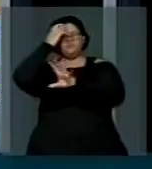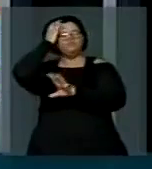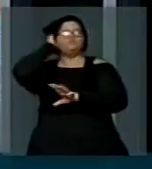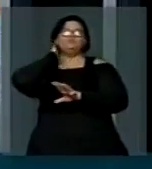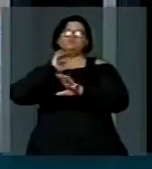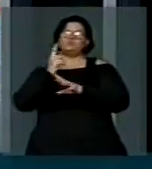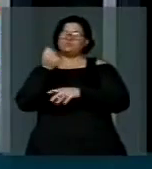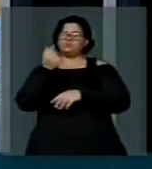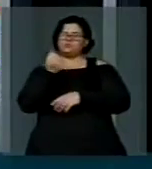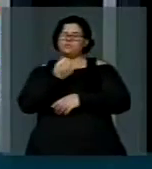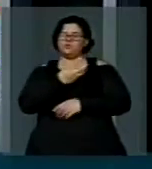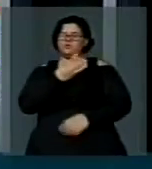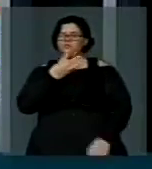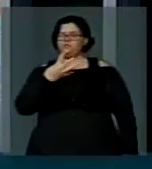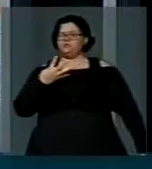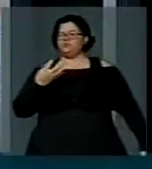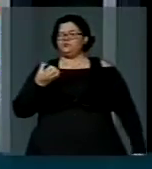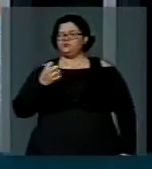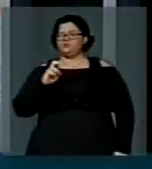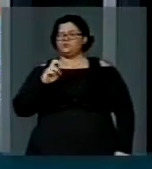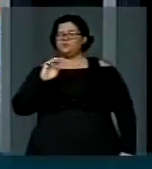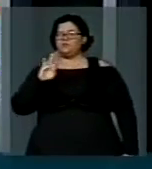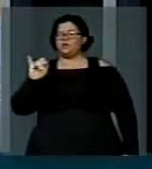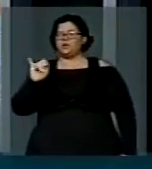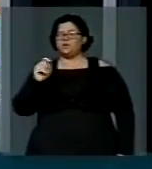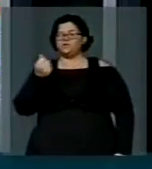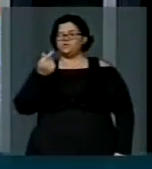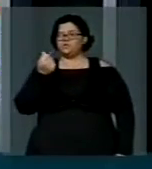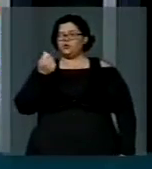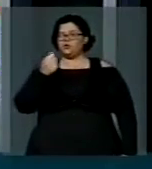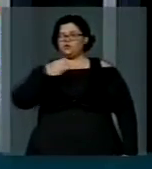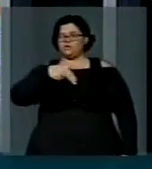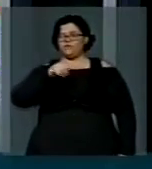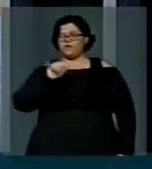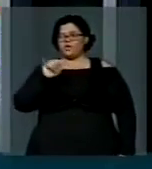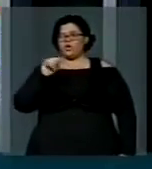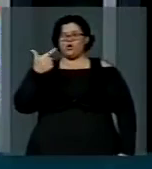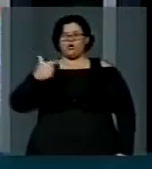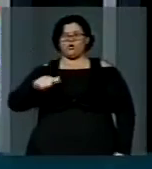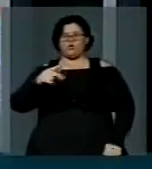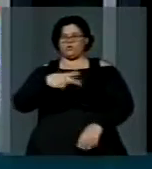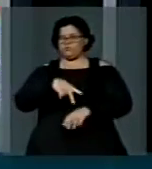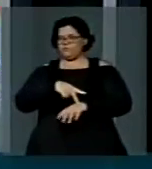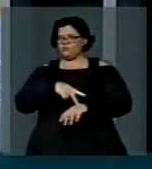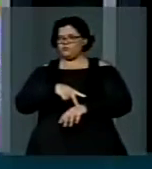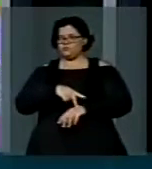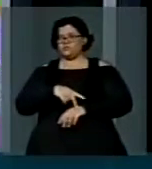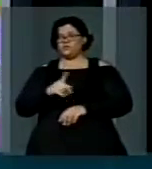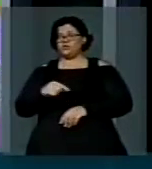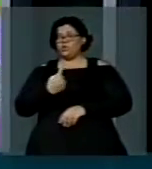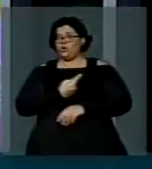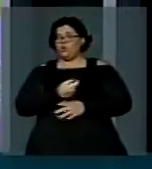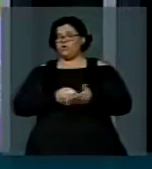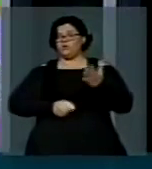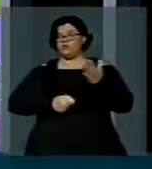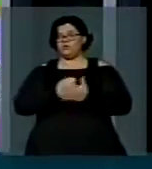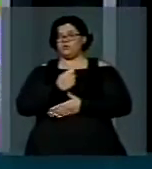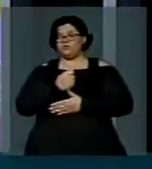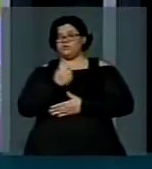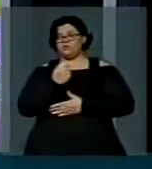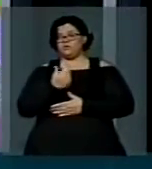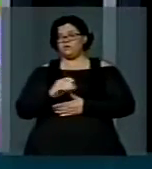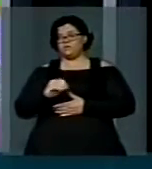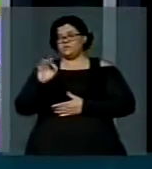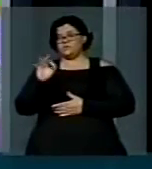bilhões de dólares de reservas em Nova Iorque, que custam ao país 10%. E eu